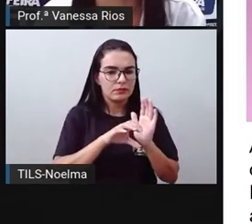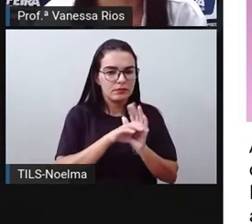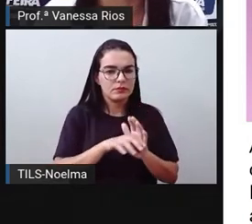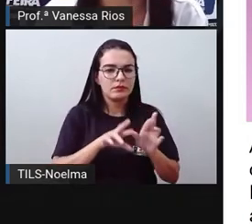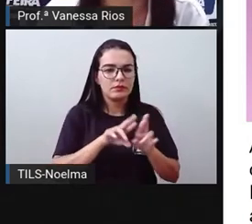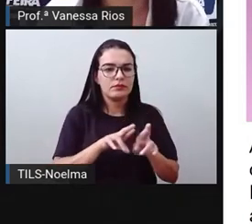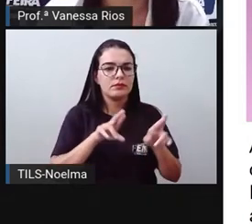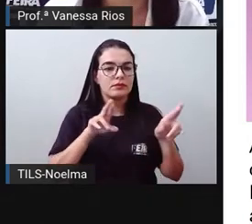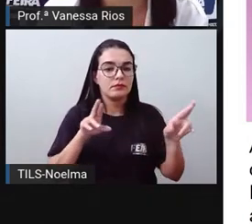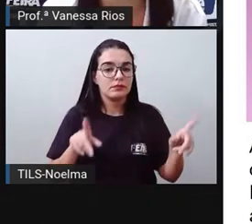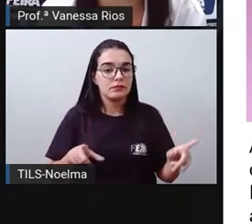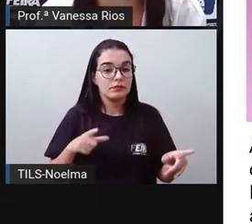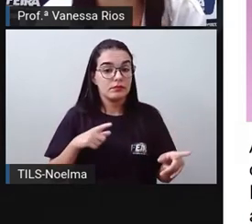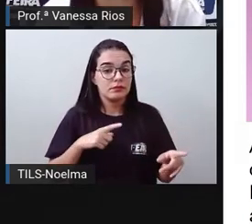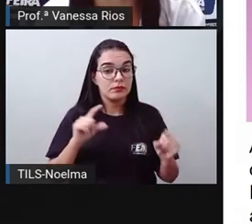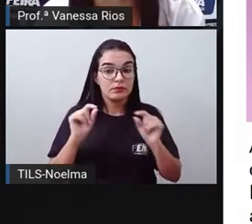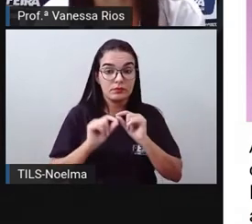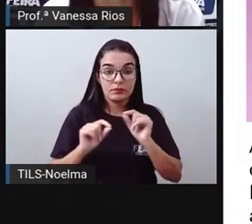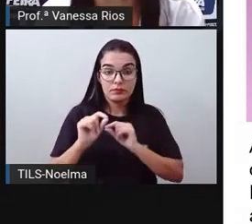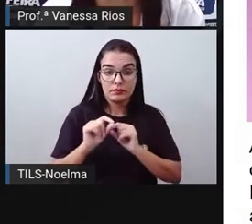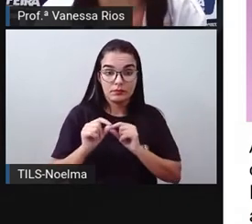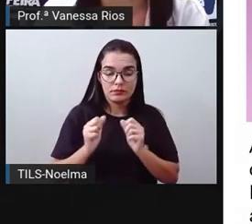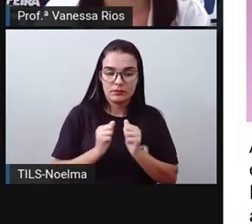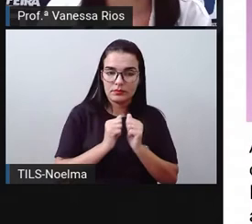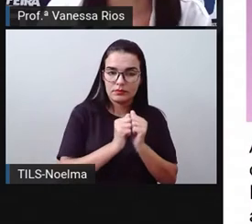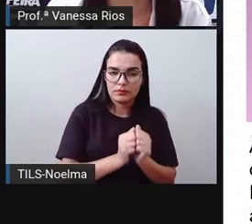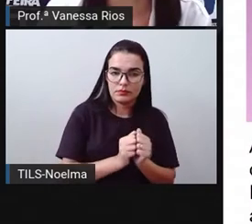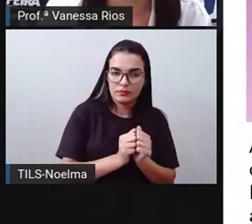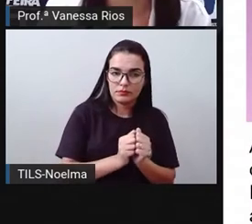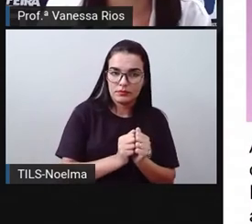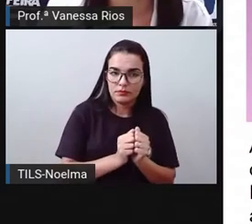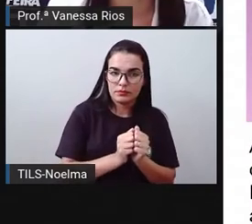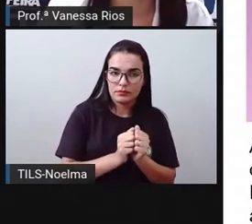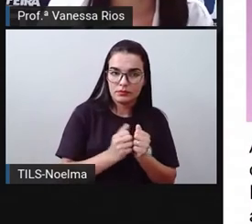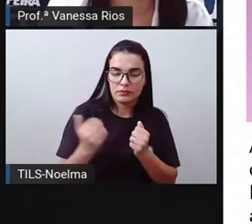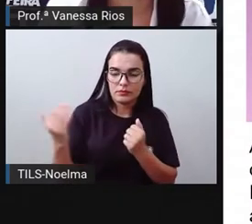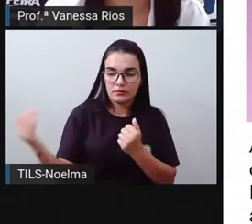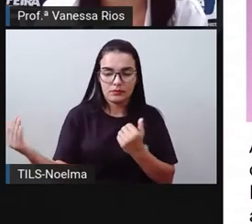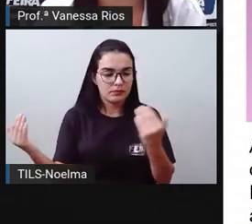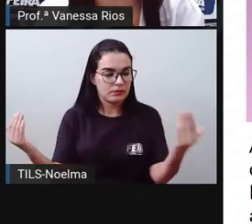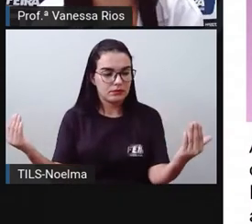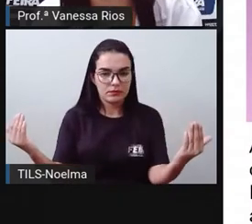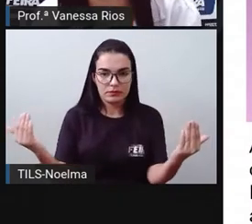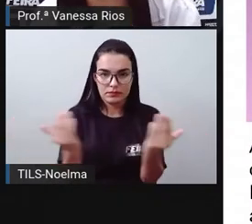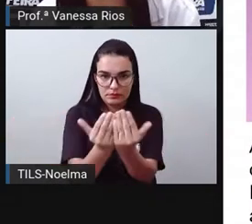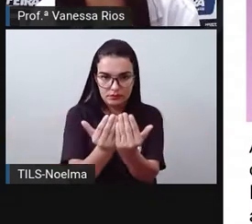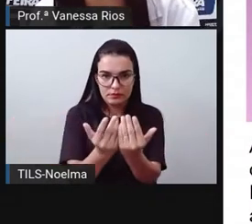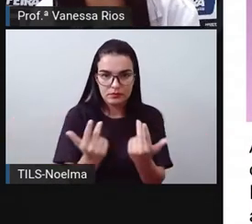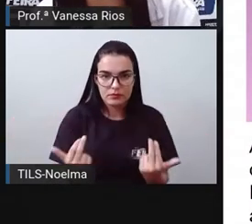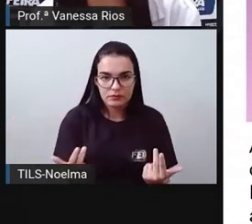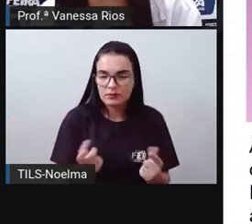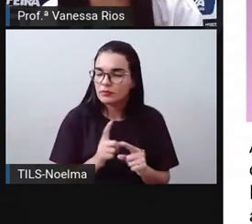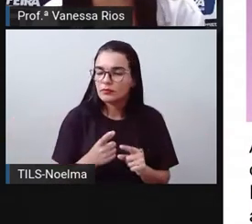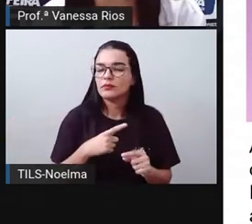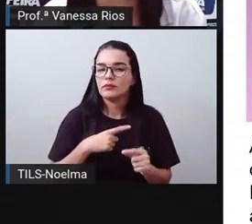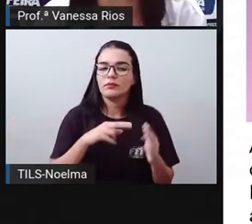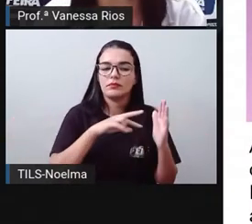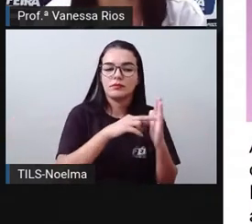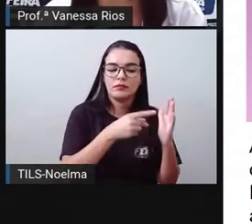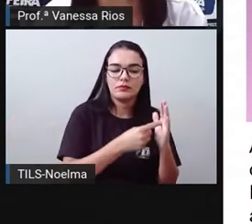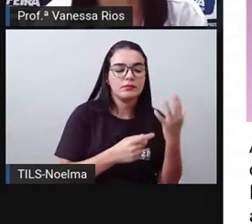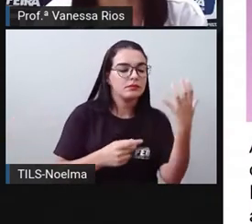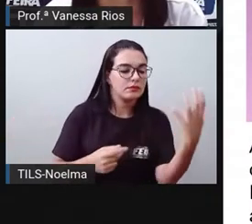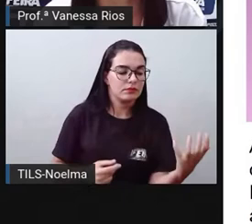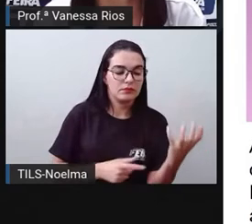distintas. Então, um não é sinônimo do outro. A arte tem o seu significado e cultura também tem o seu